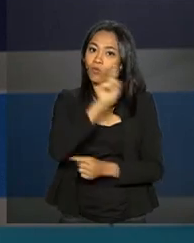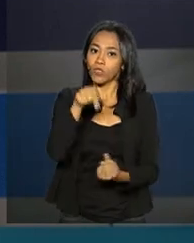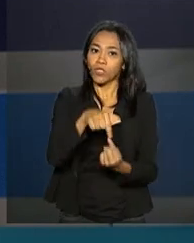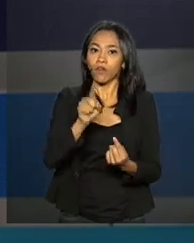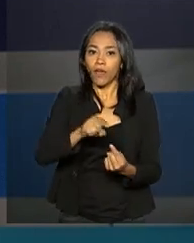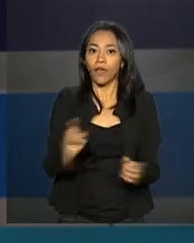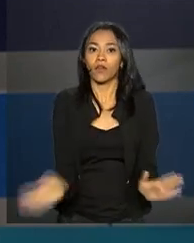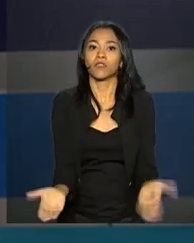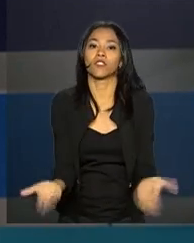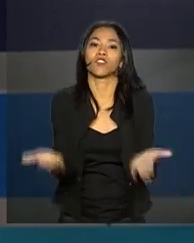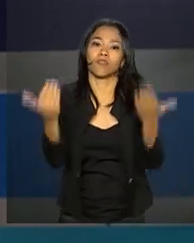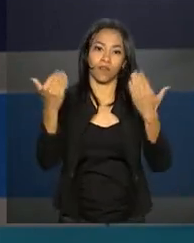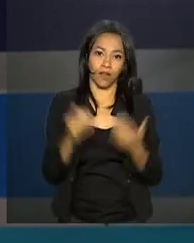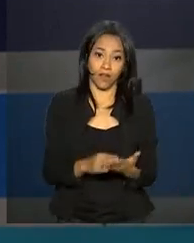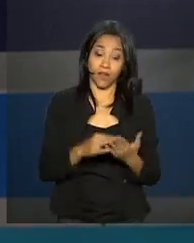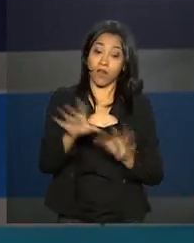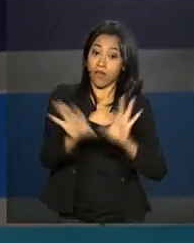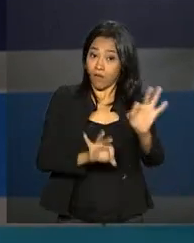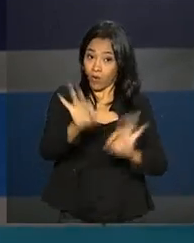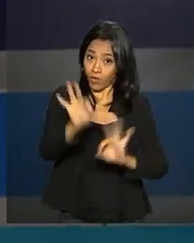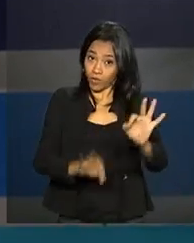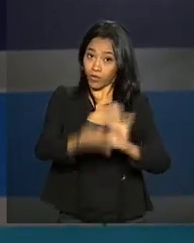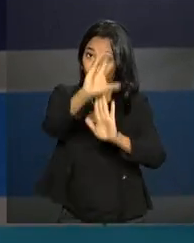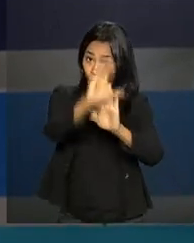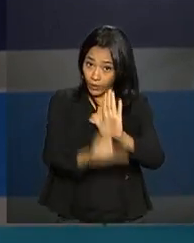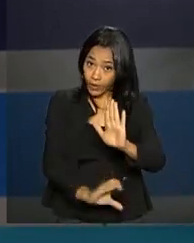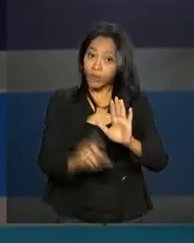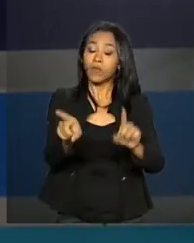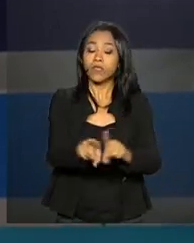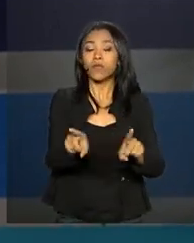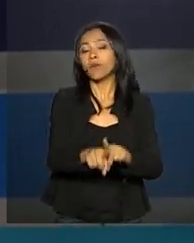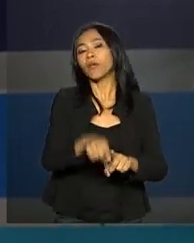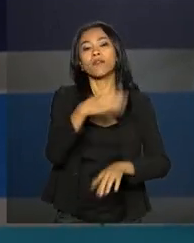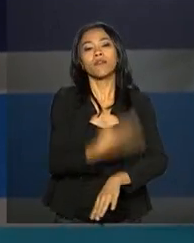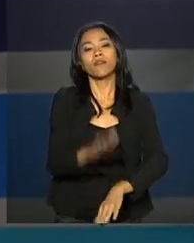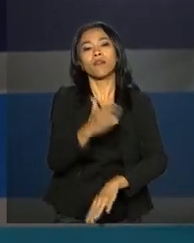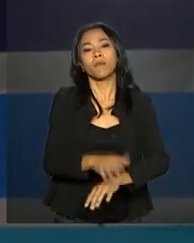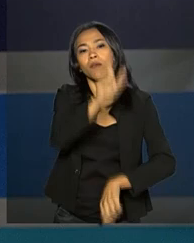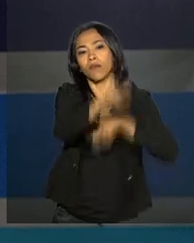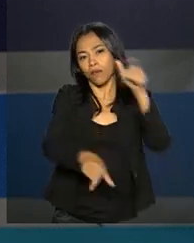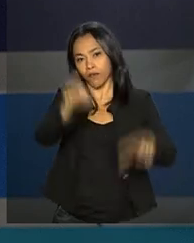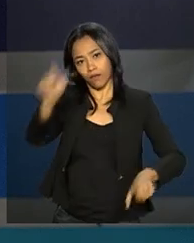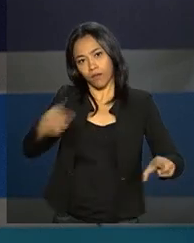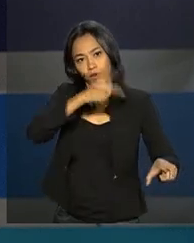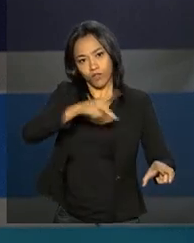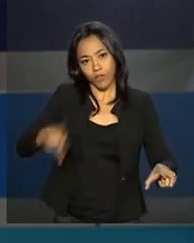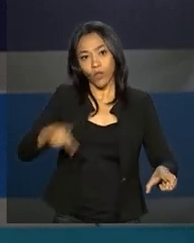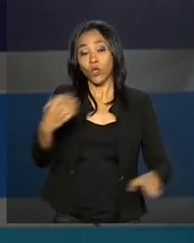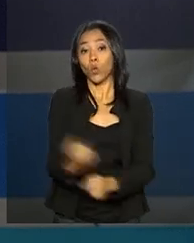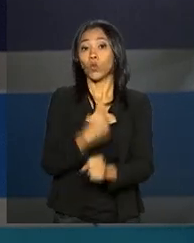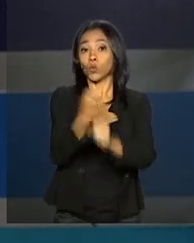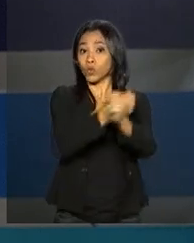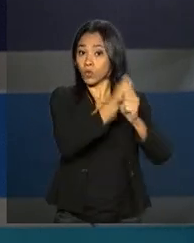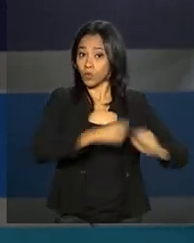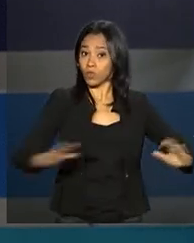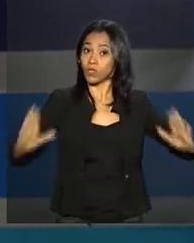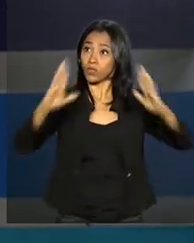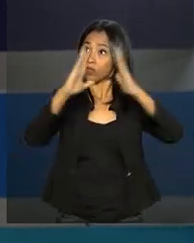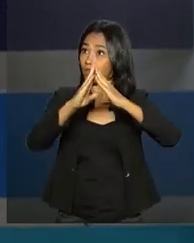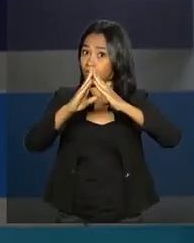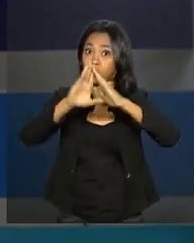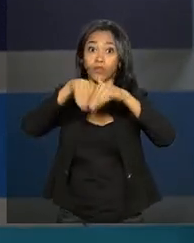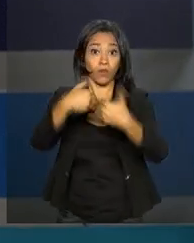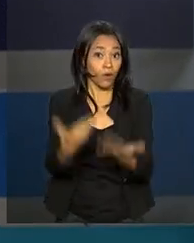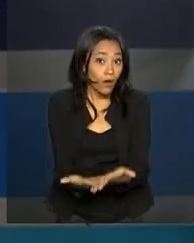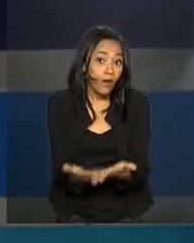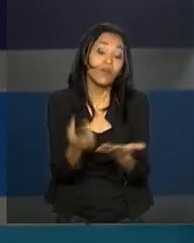novas organizações curriculares para o novo ensino médio e custear capacitação de professores, construção e conservação de instalações